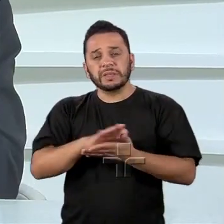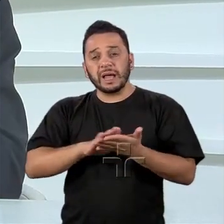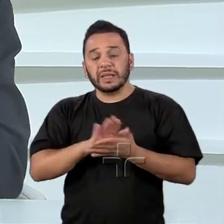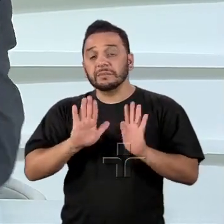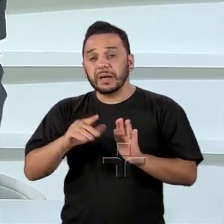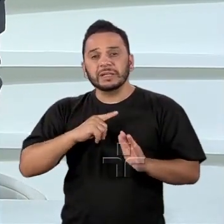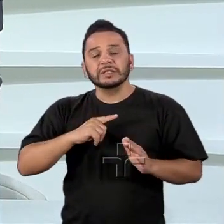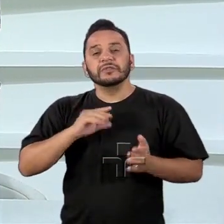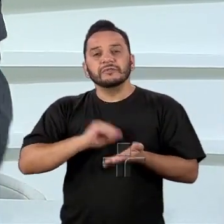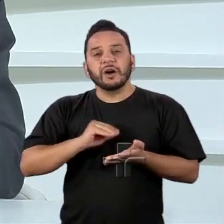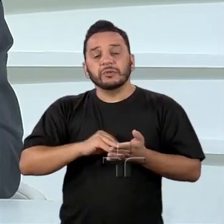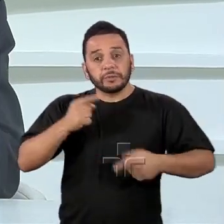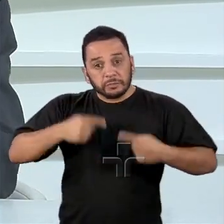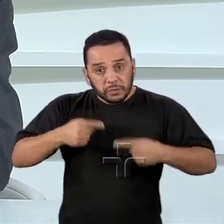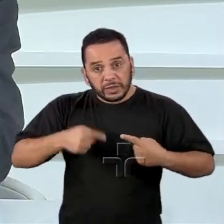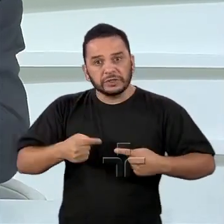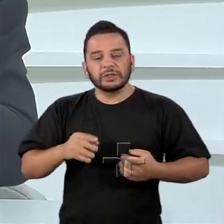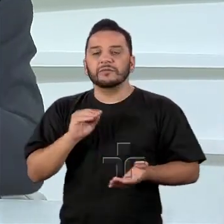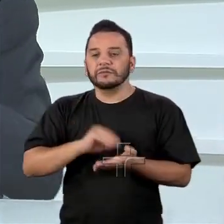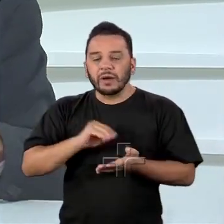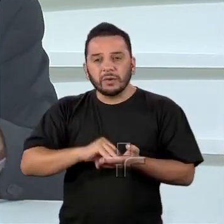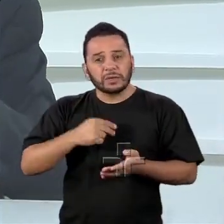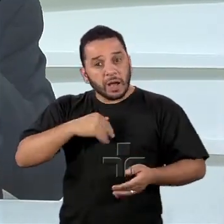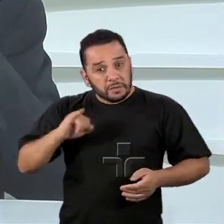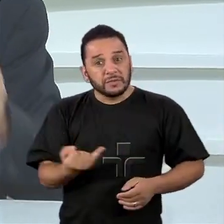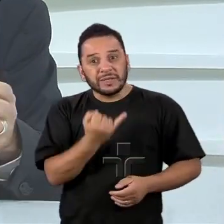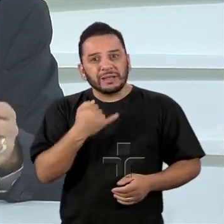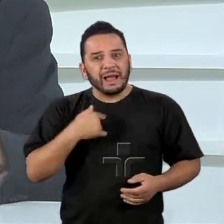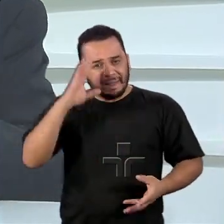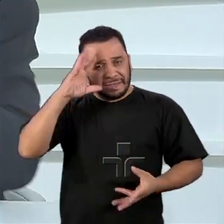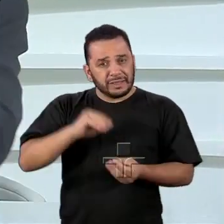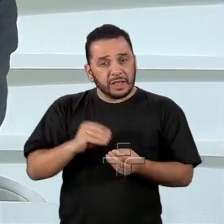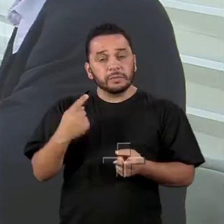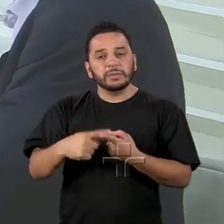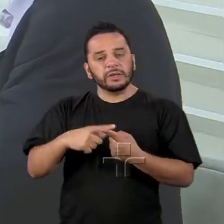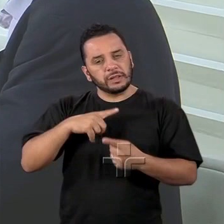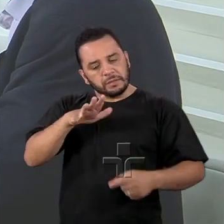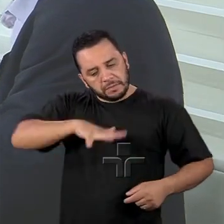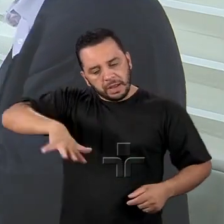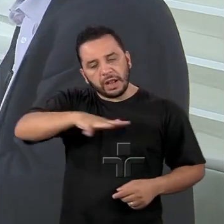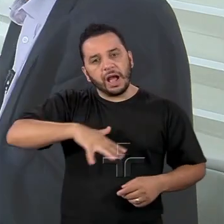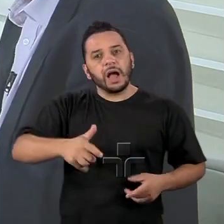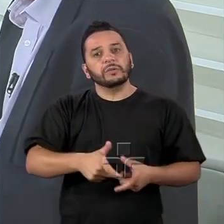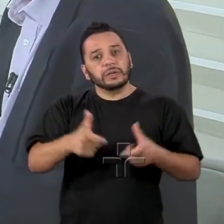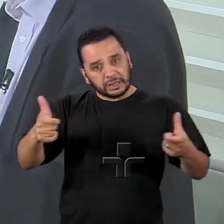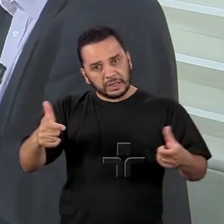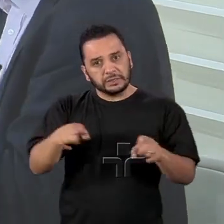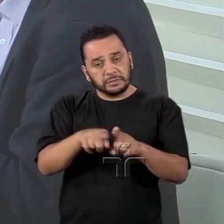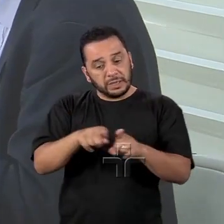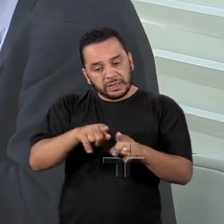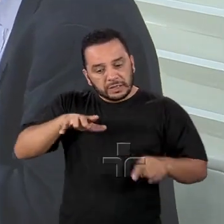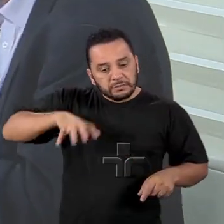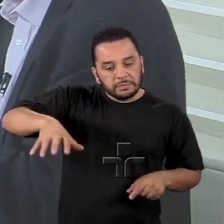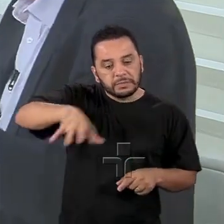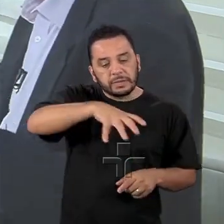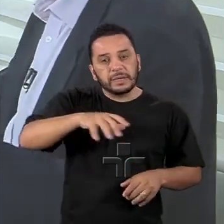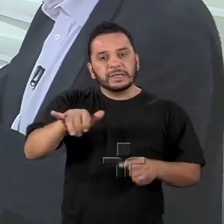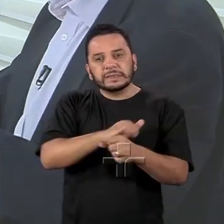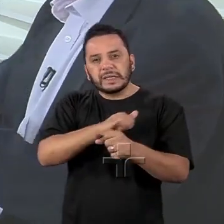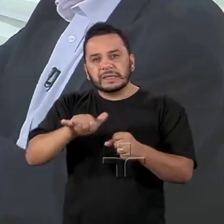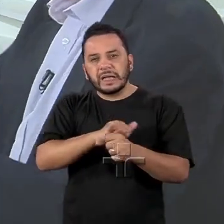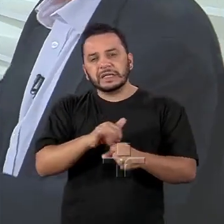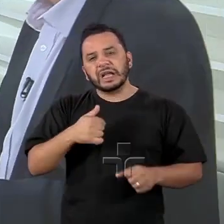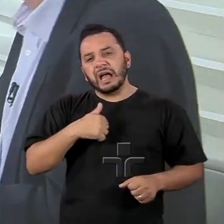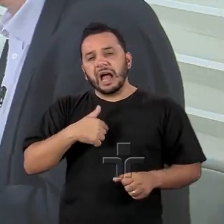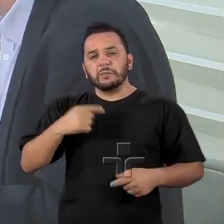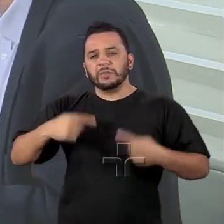políticas, você não aproveitar e entender que eles vêm porque tem mercado grande, porque tem setores estratégicos, a política não pode ser aqui tudo